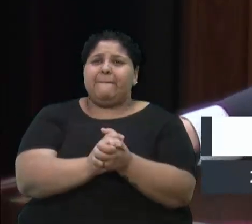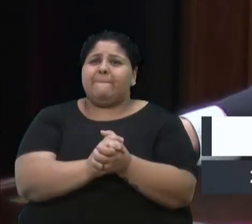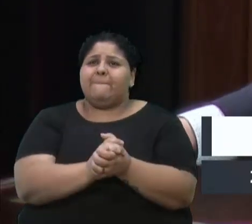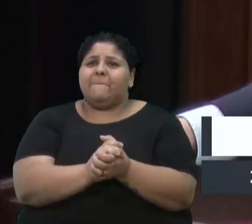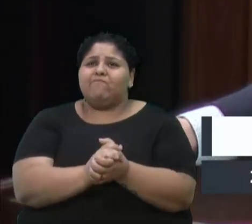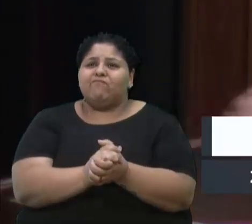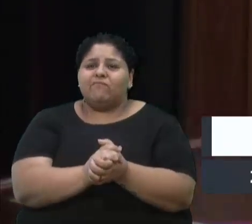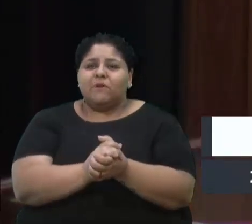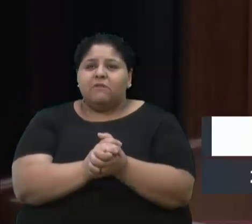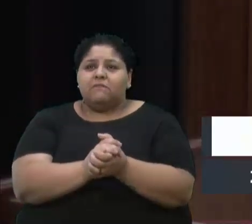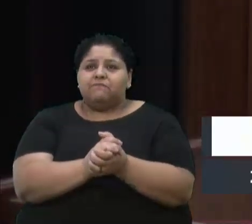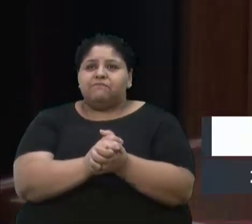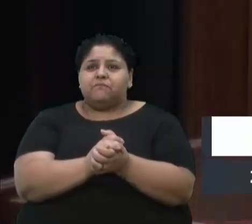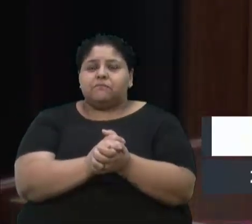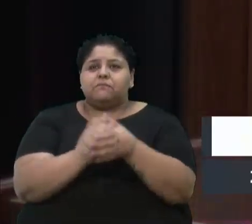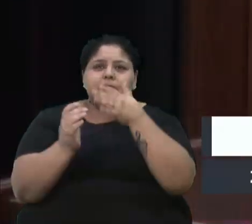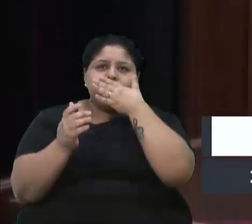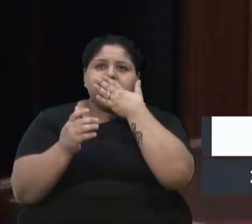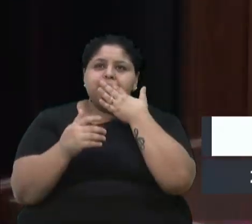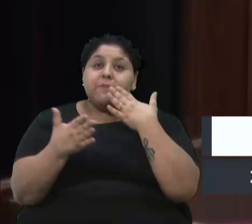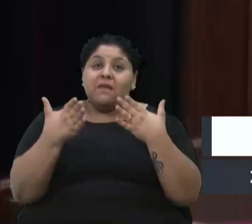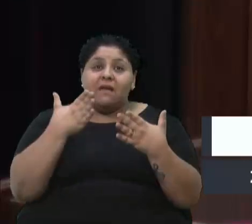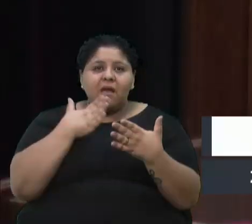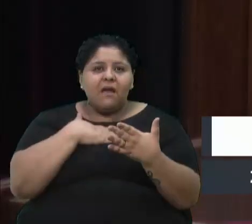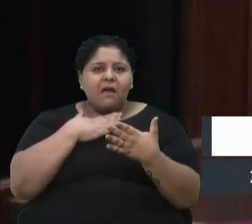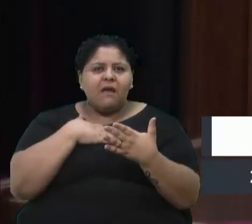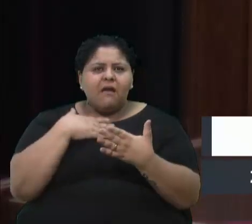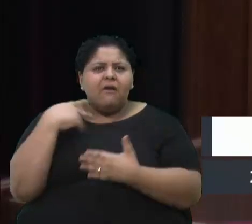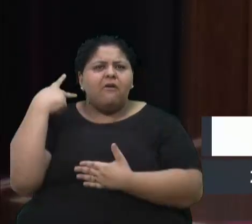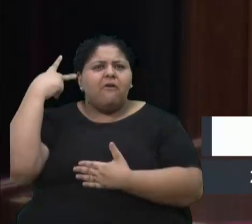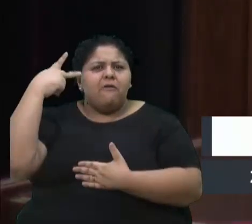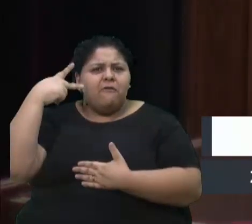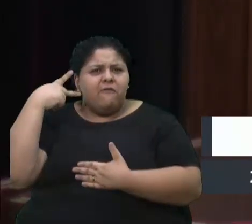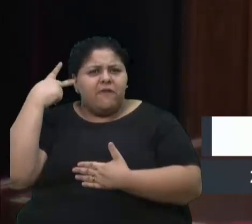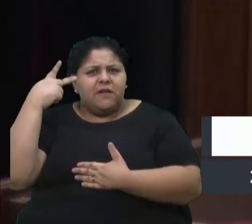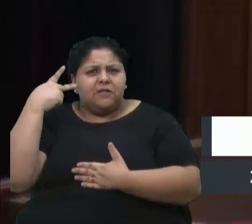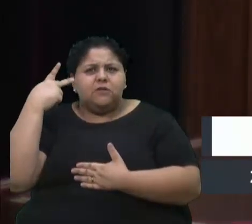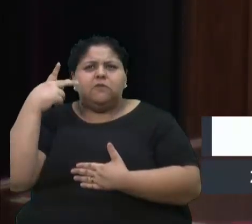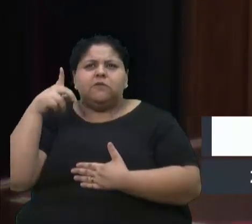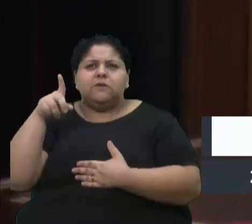Olha, eu, vereador, e como assistente social,